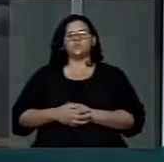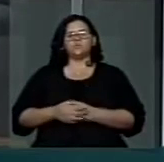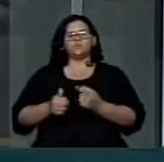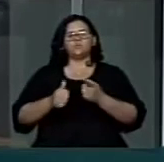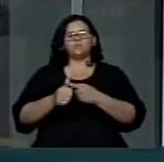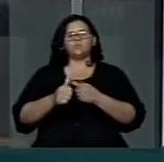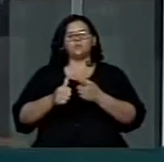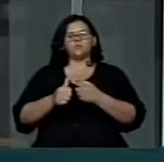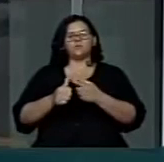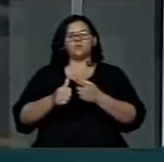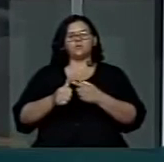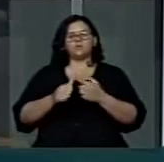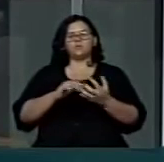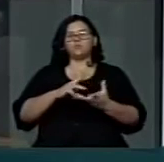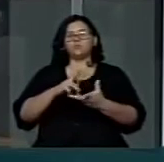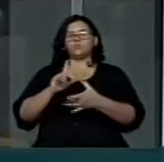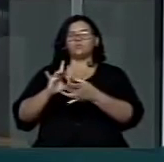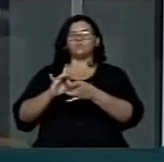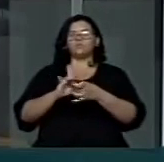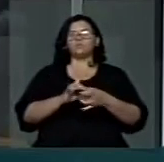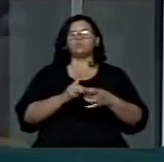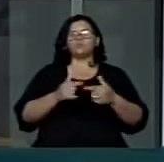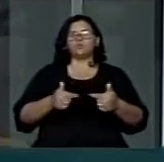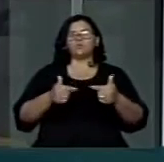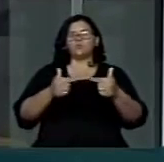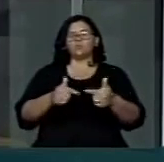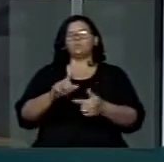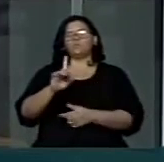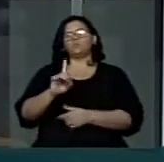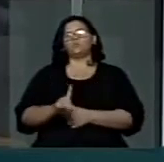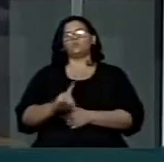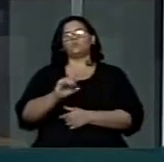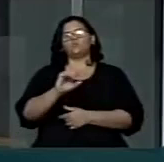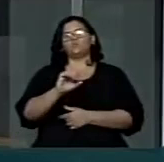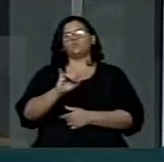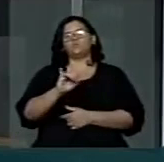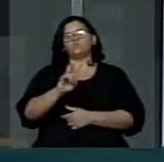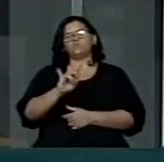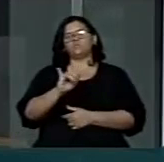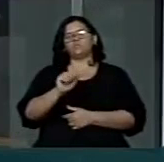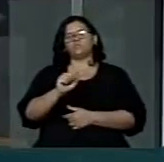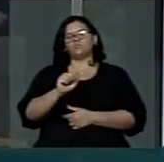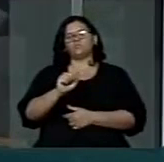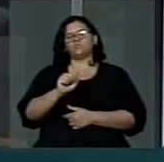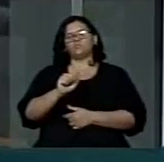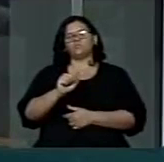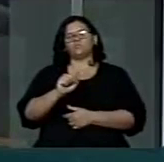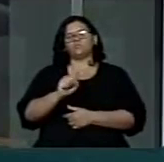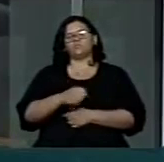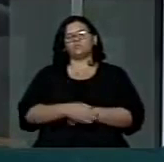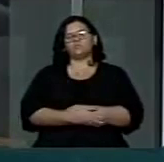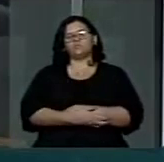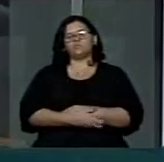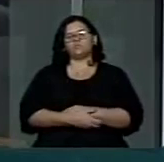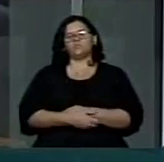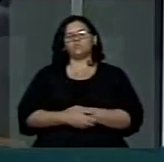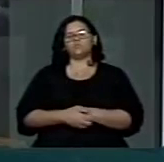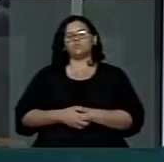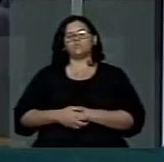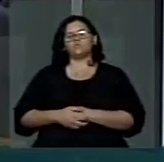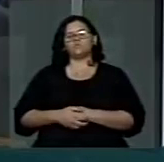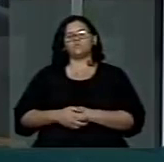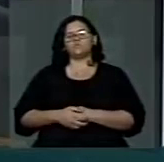lugar nesse mundo globalizado, a luta pelos direitos civis. E, senhor presidente, eu vou concluir. Tem concluir. Pelos direitos...